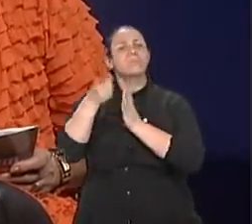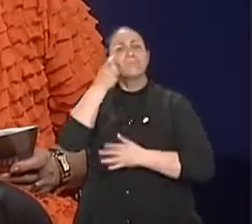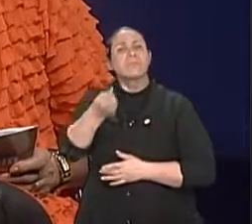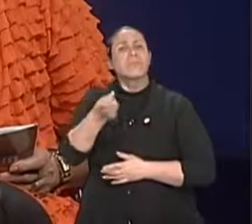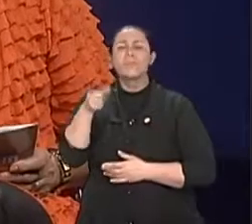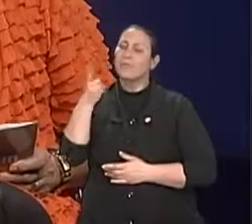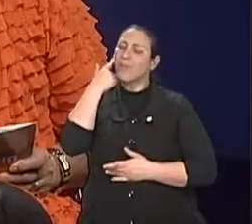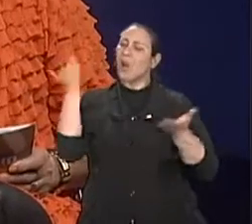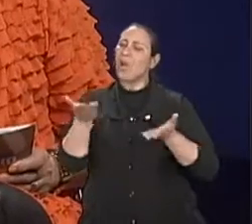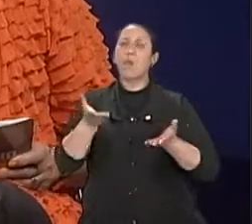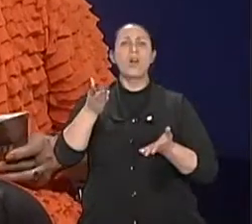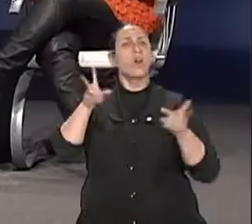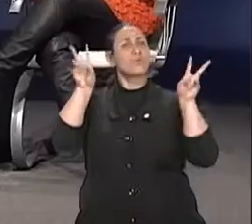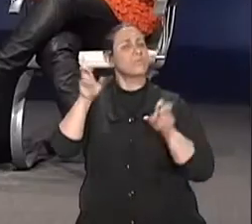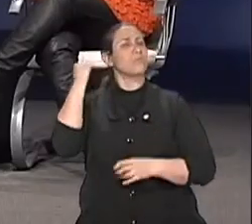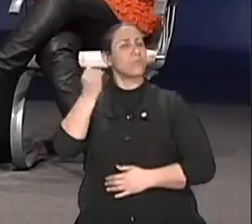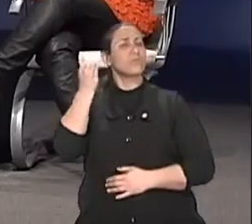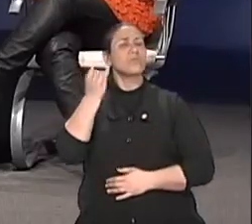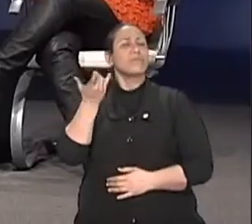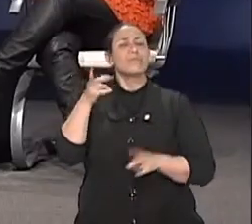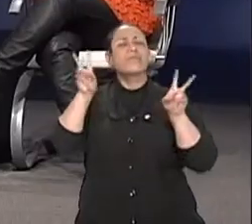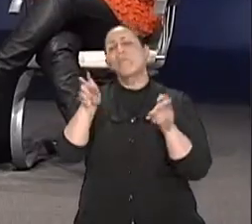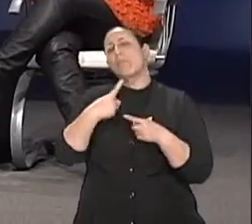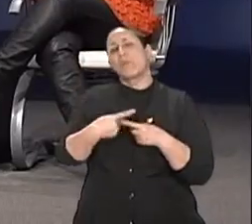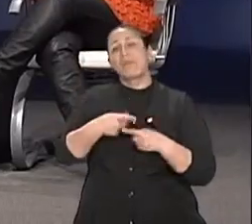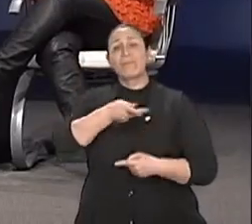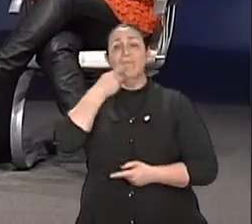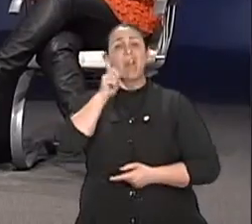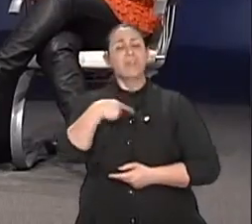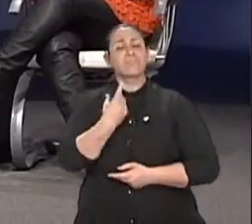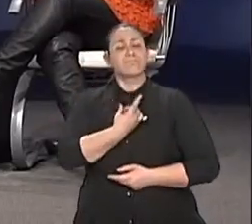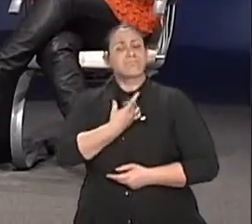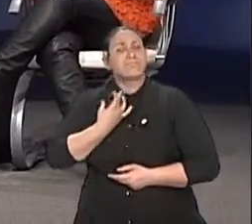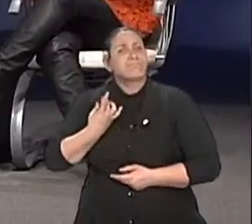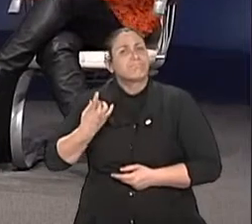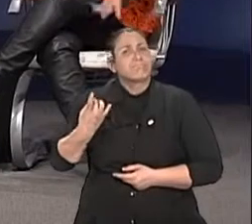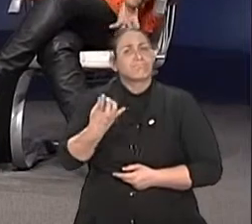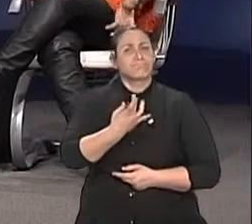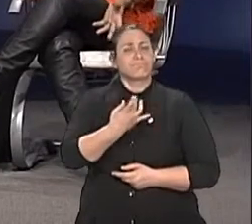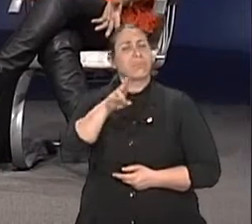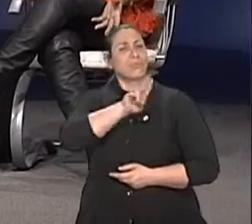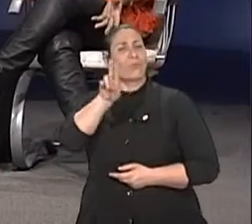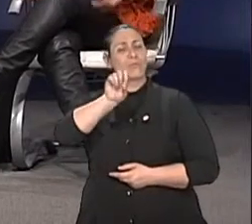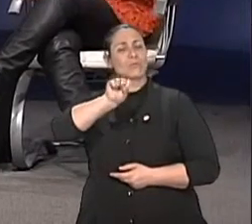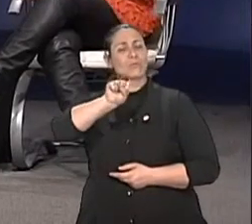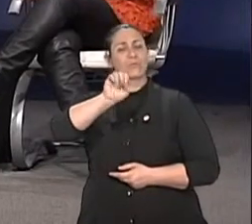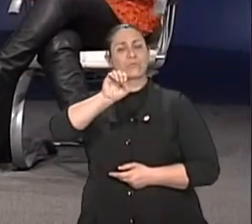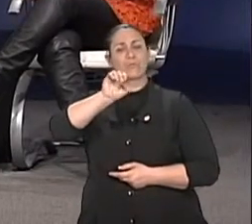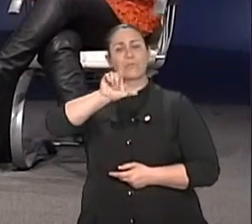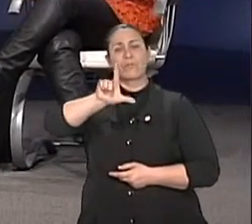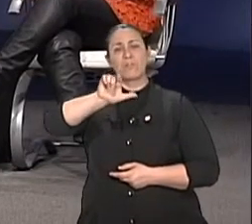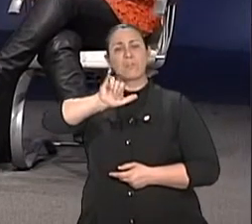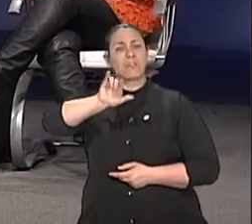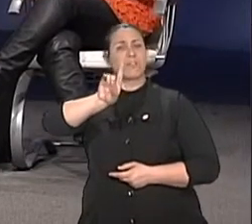terceiro milênio, solidão. Aí eu queria começar contigo para exatamente lá do começo, como dizem as minhas alunas, né? Vamos começar